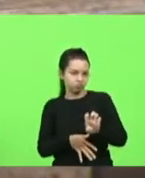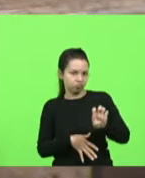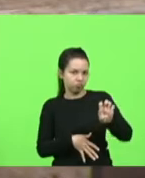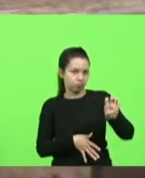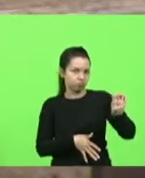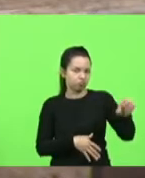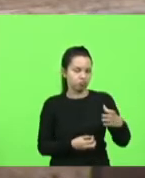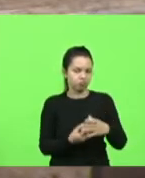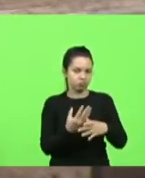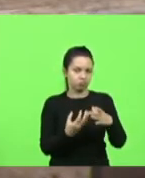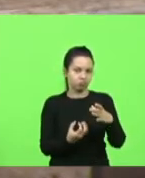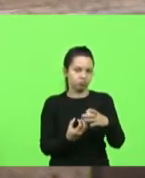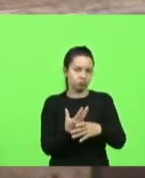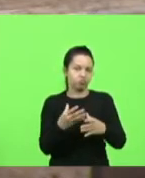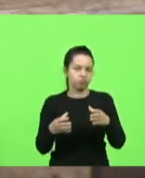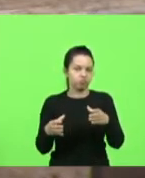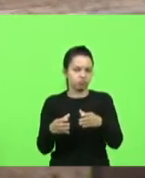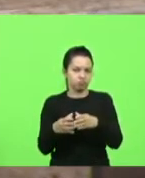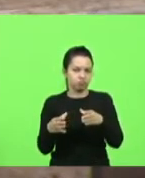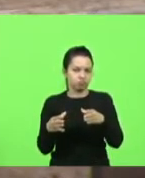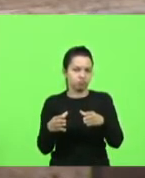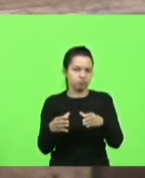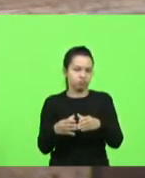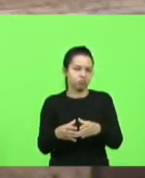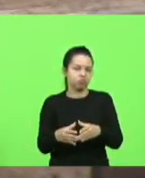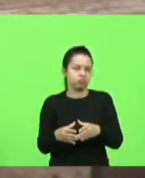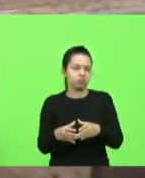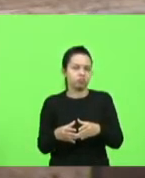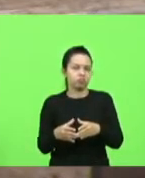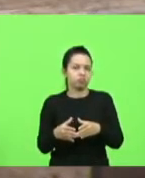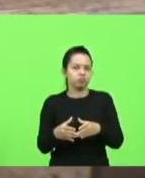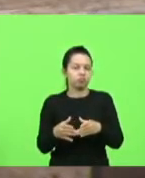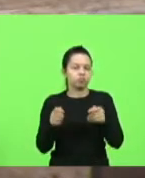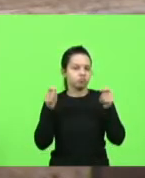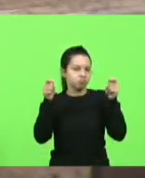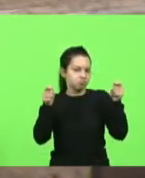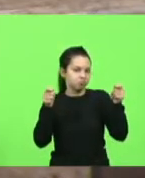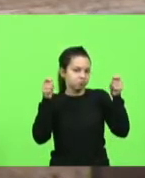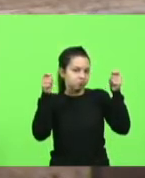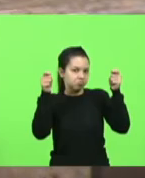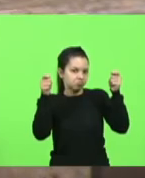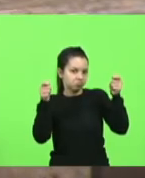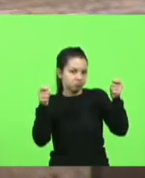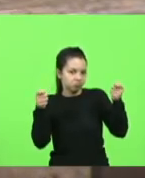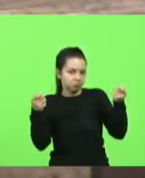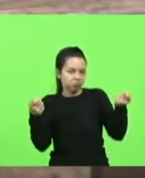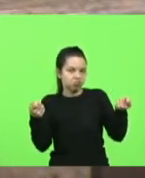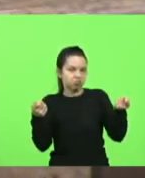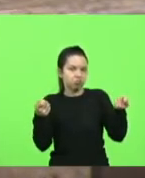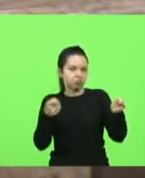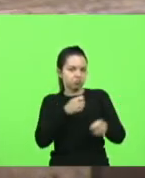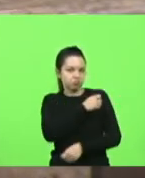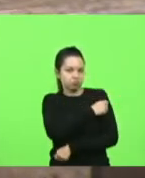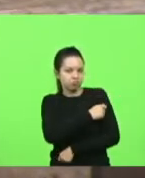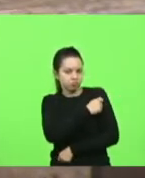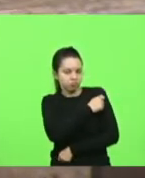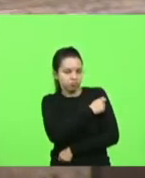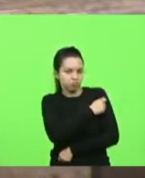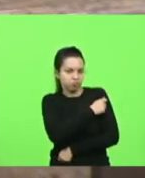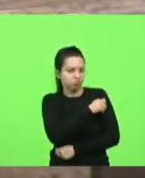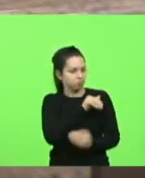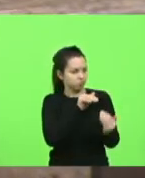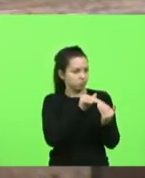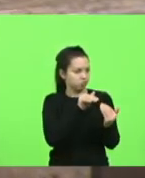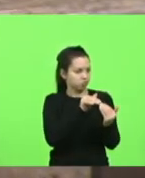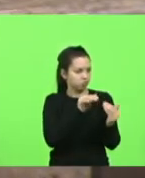militante onde alunos se não concordam com a pauta